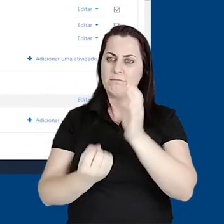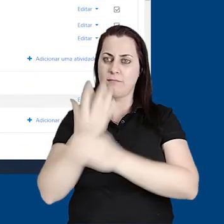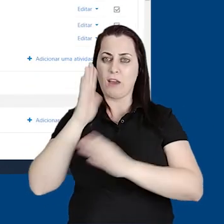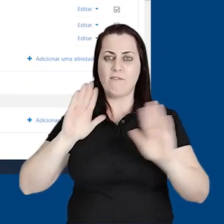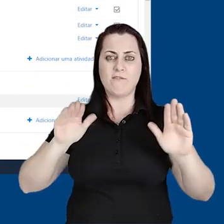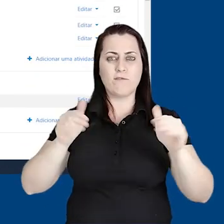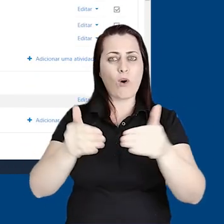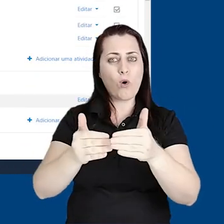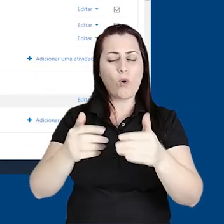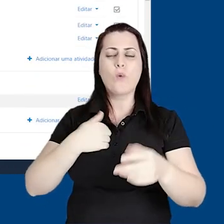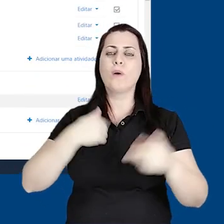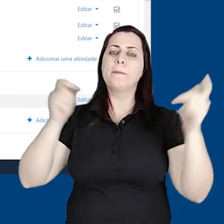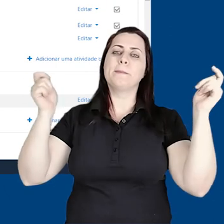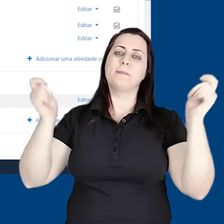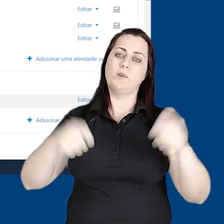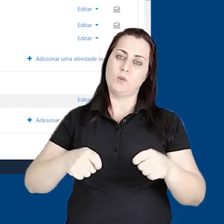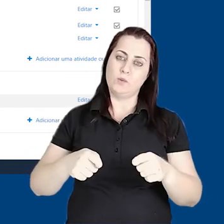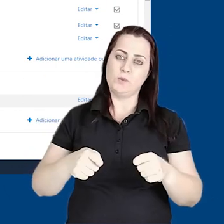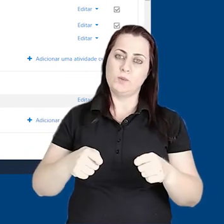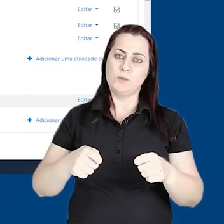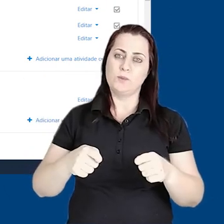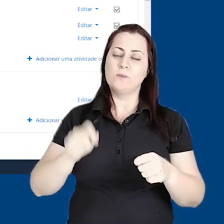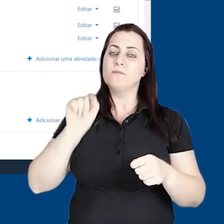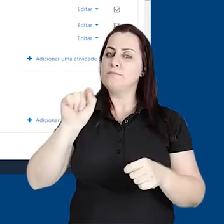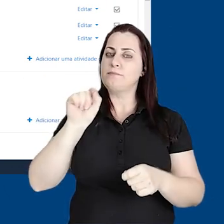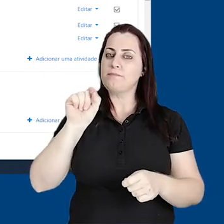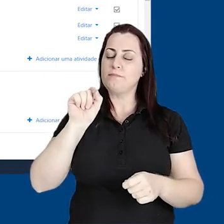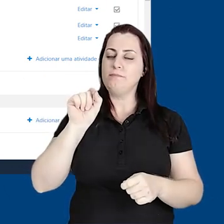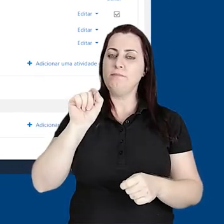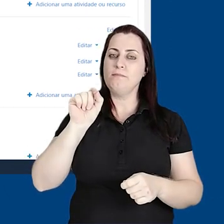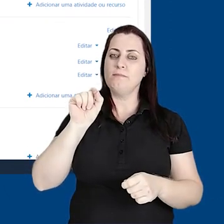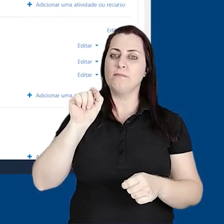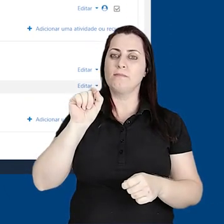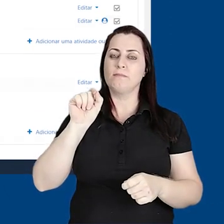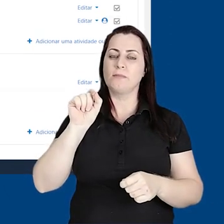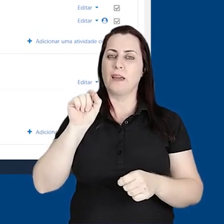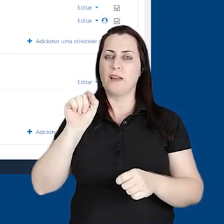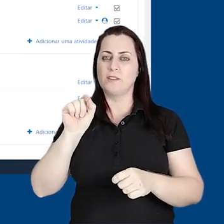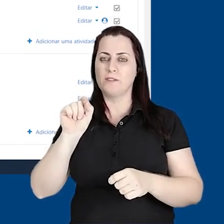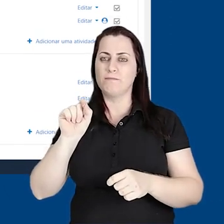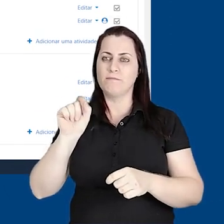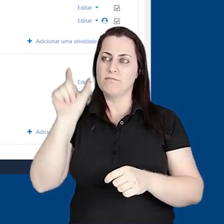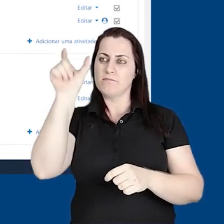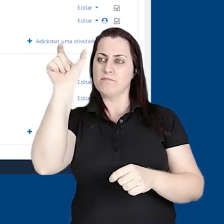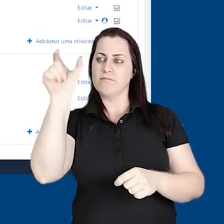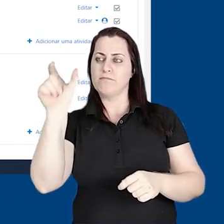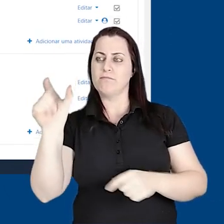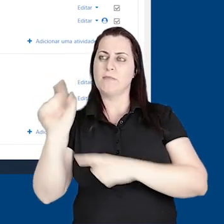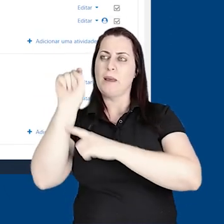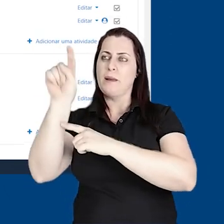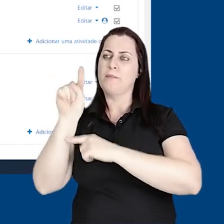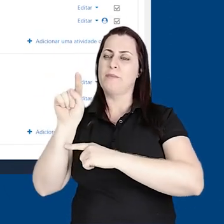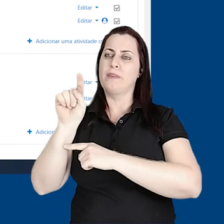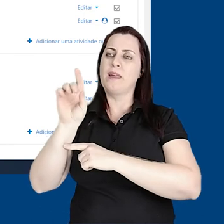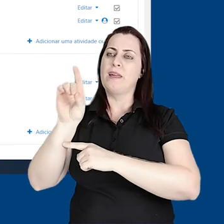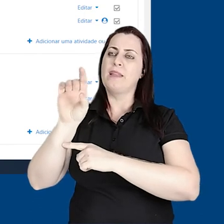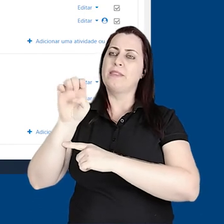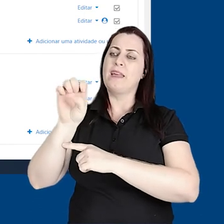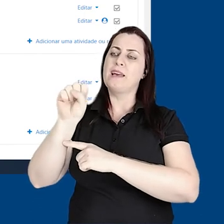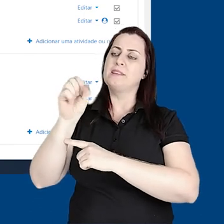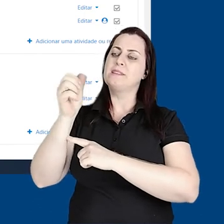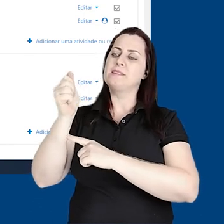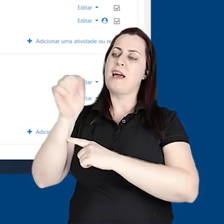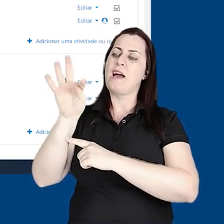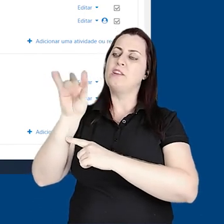Terminada a criação do fórum, eu posso seguir para a direita,